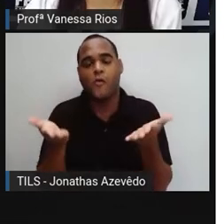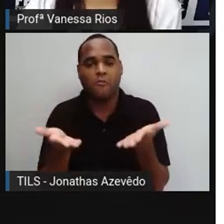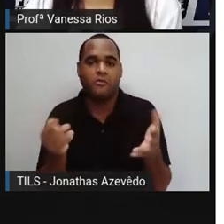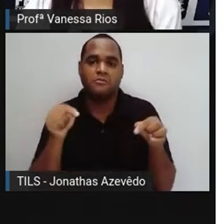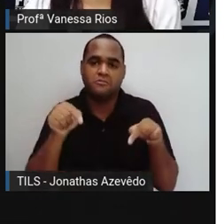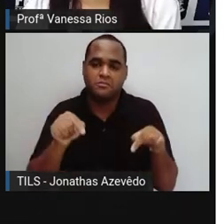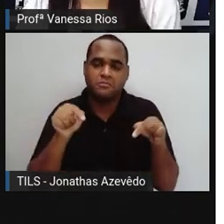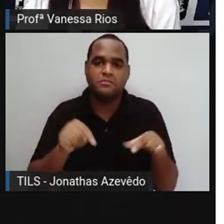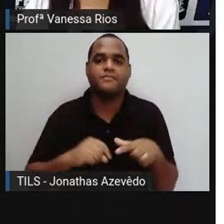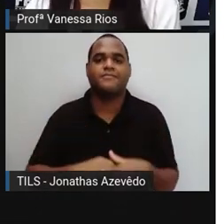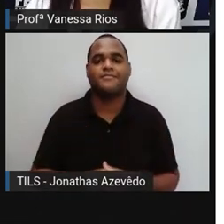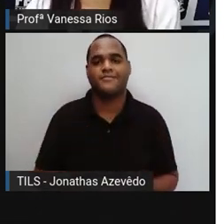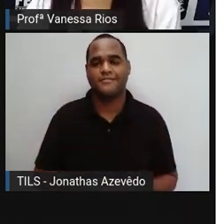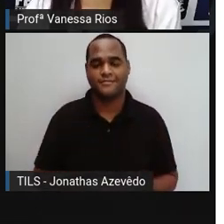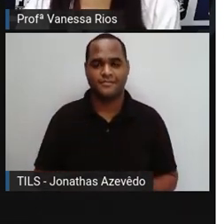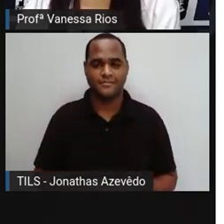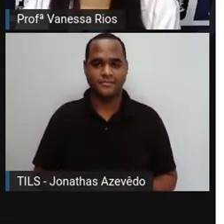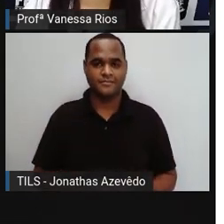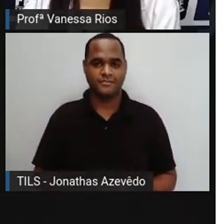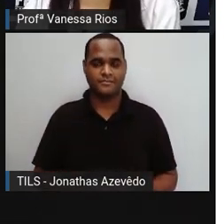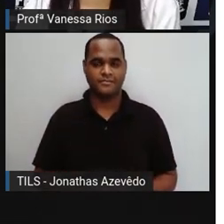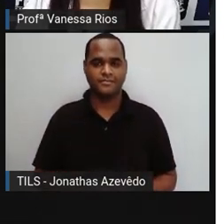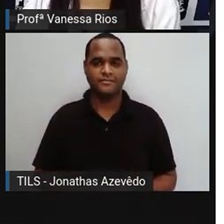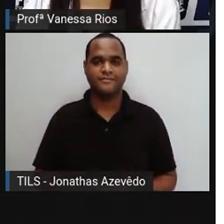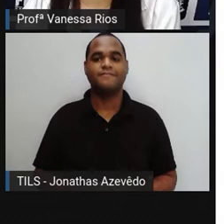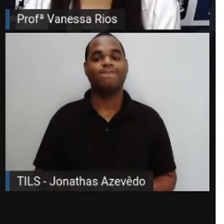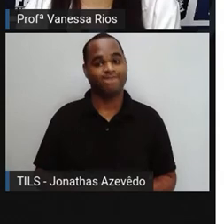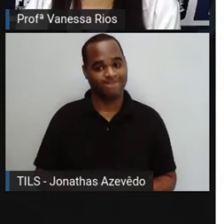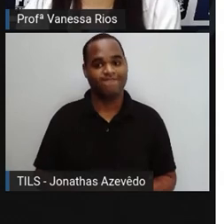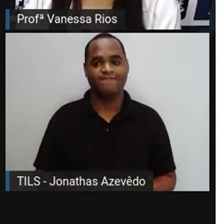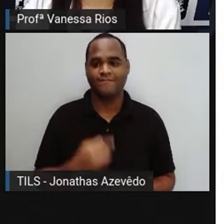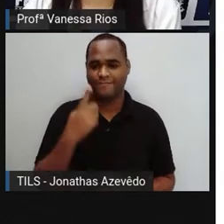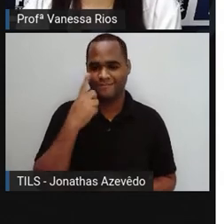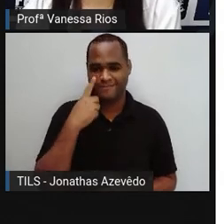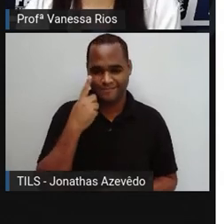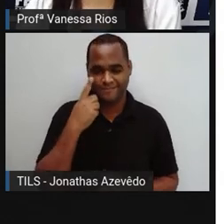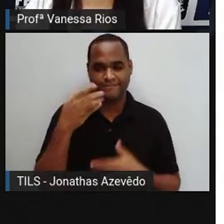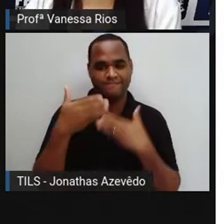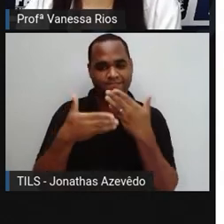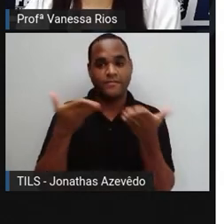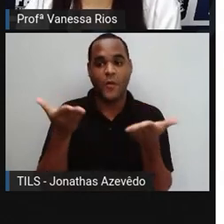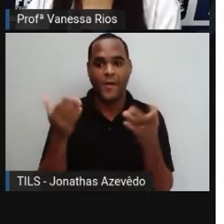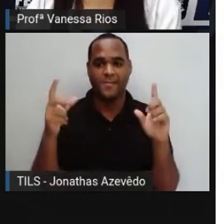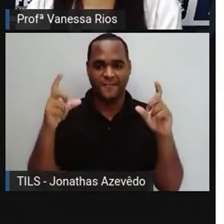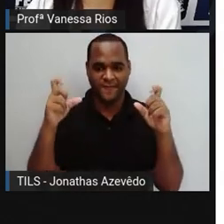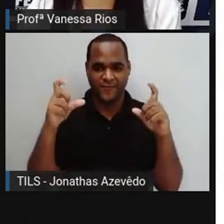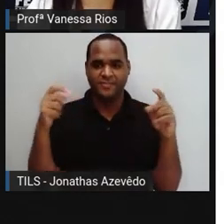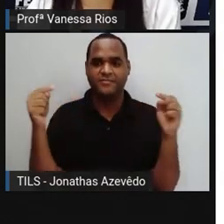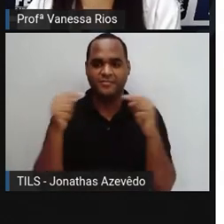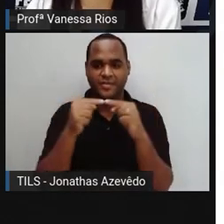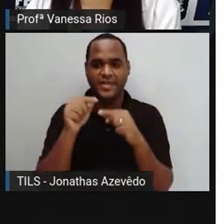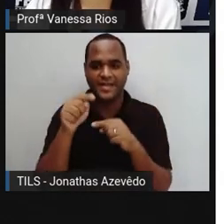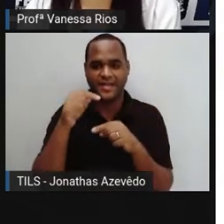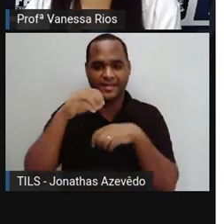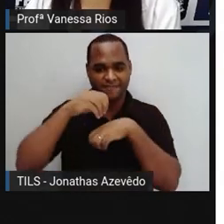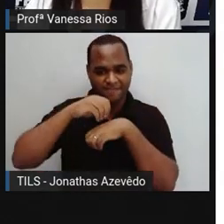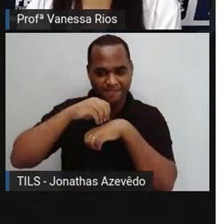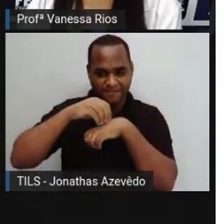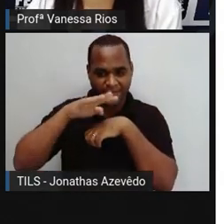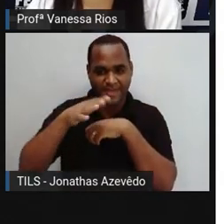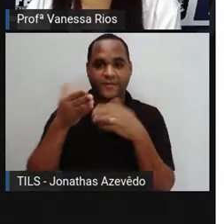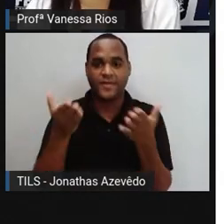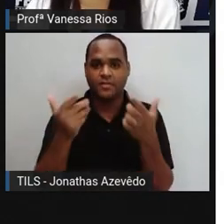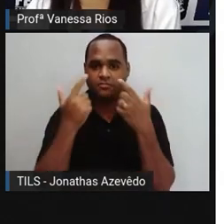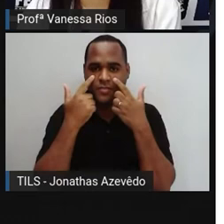ou do presente? Então, vamos lá. A primeira fotografia que é para trás para a nossa